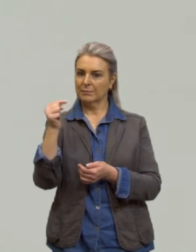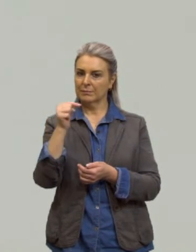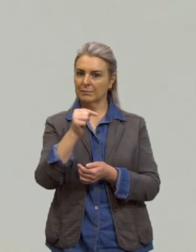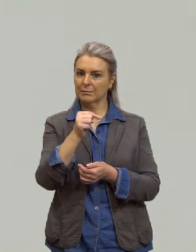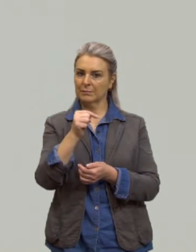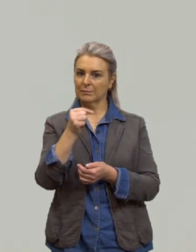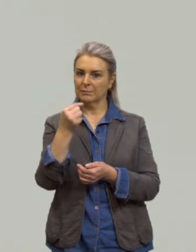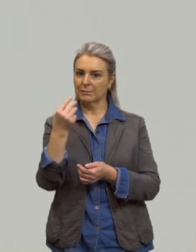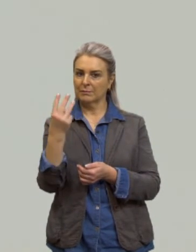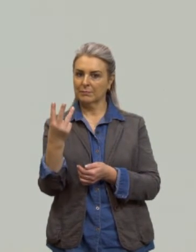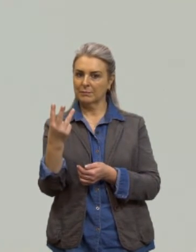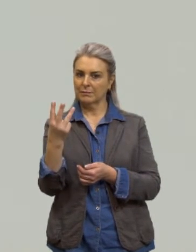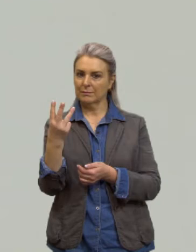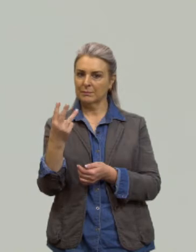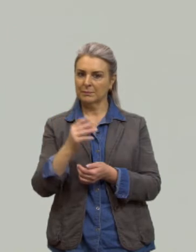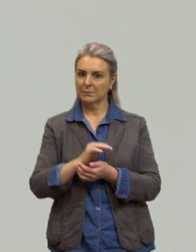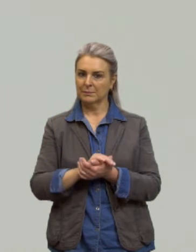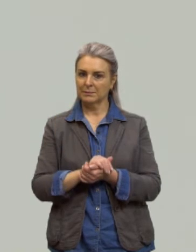três